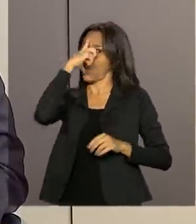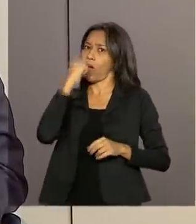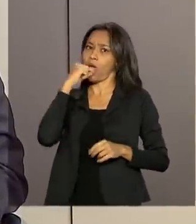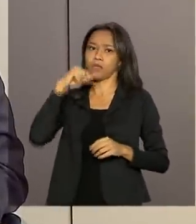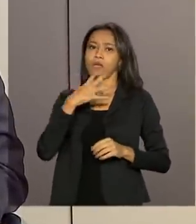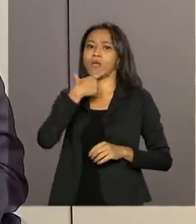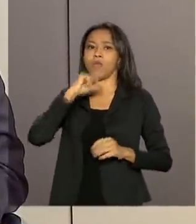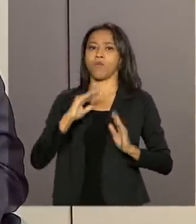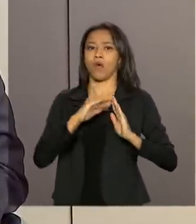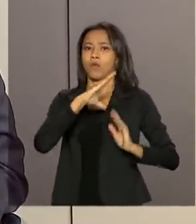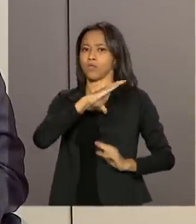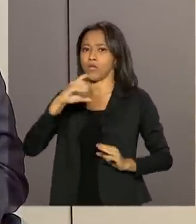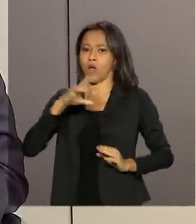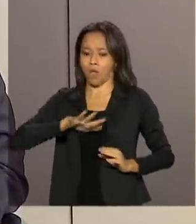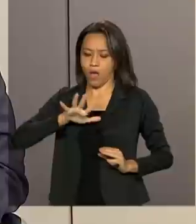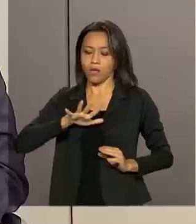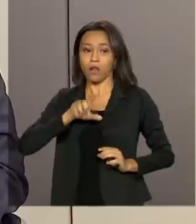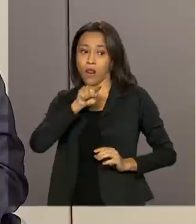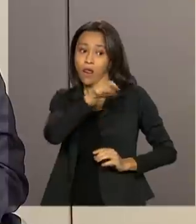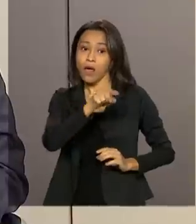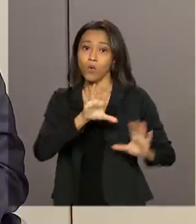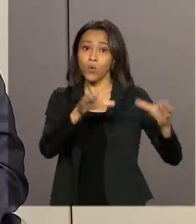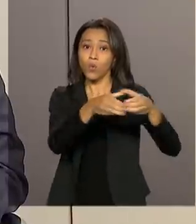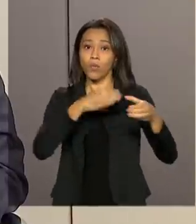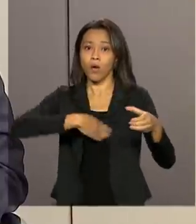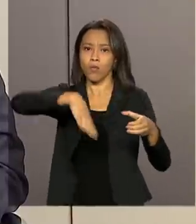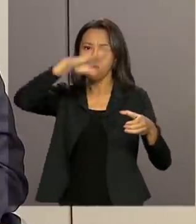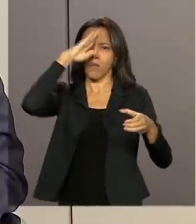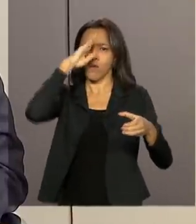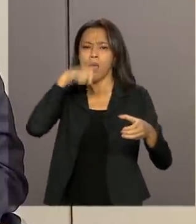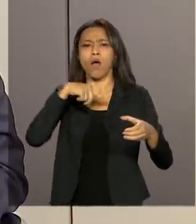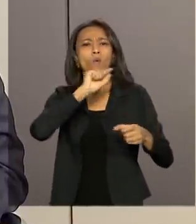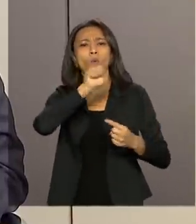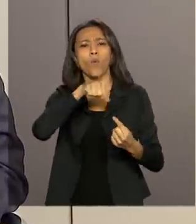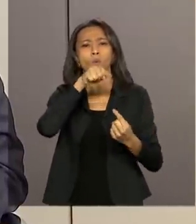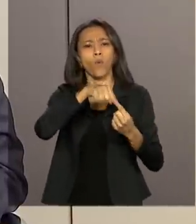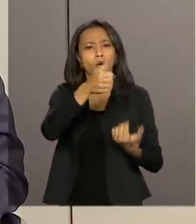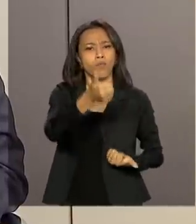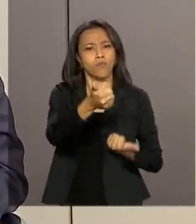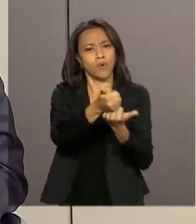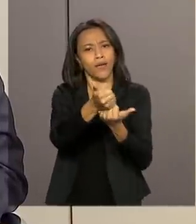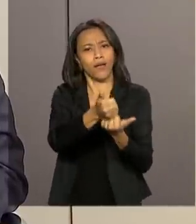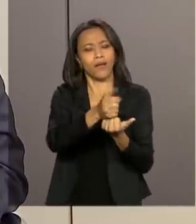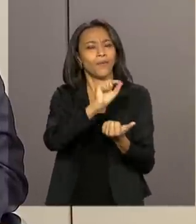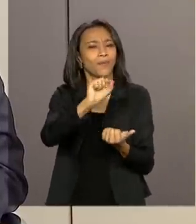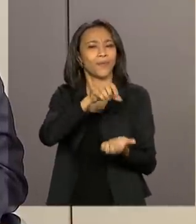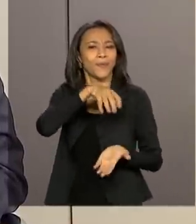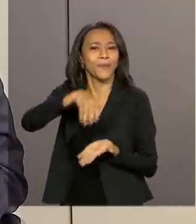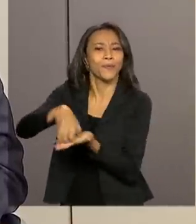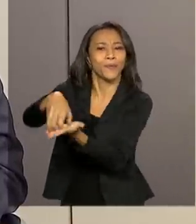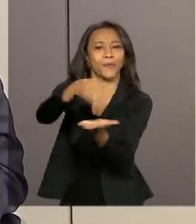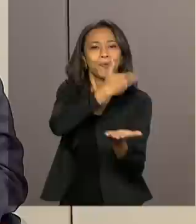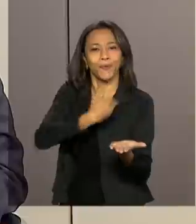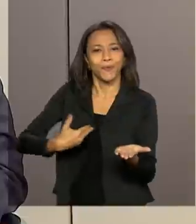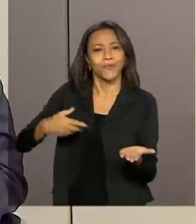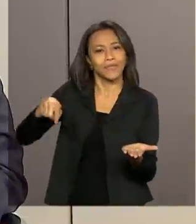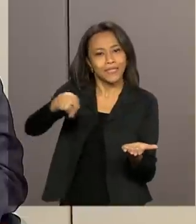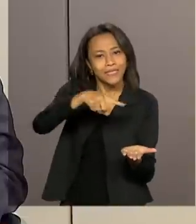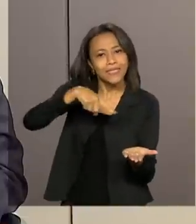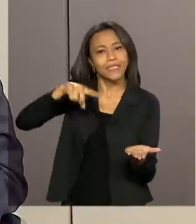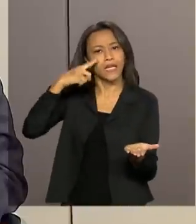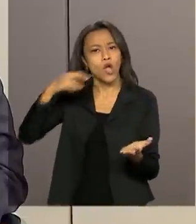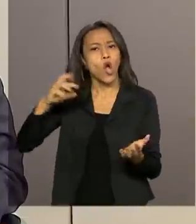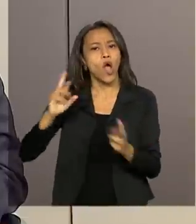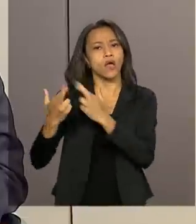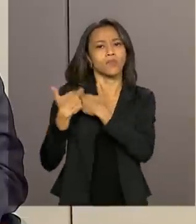as Forças Armadas têm trabalhado no sentido de apoiar as agências que têm a responsabilidade de fazer a